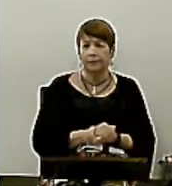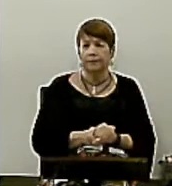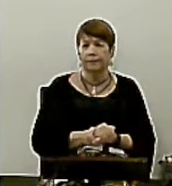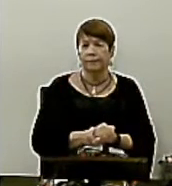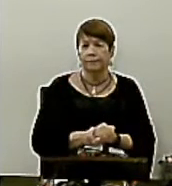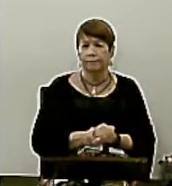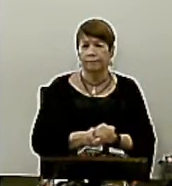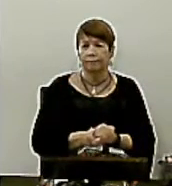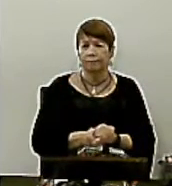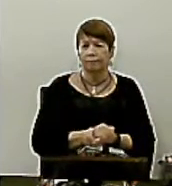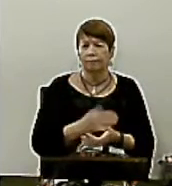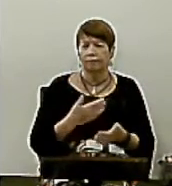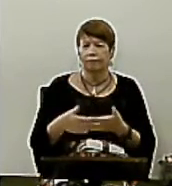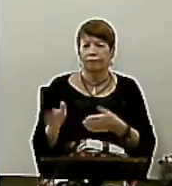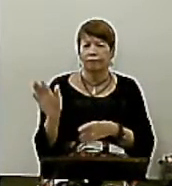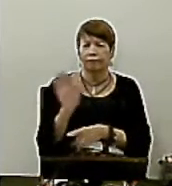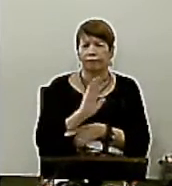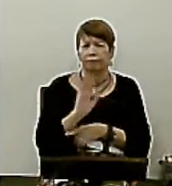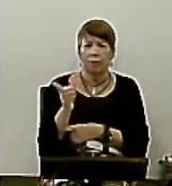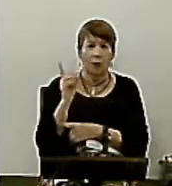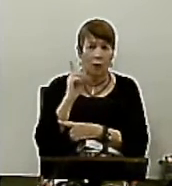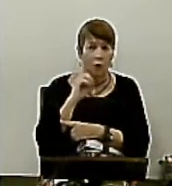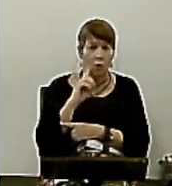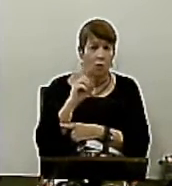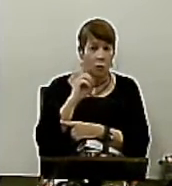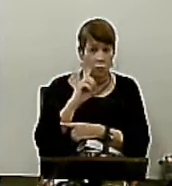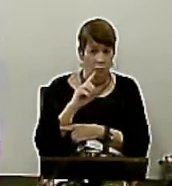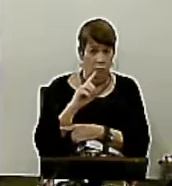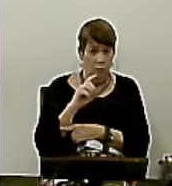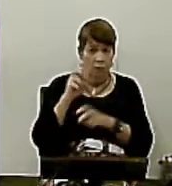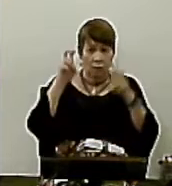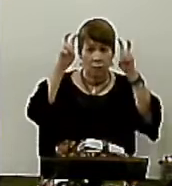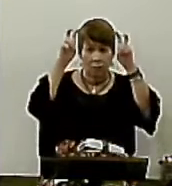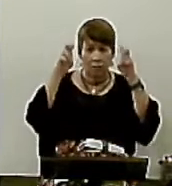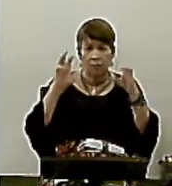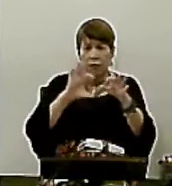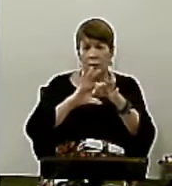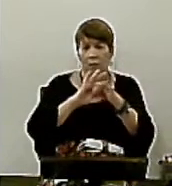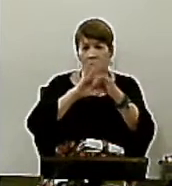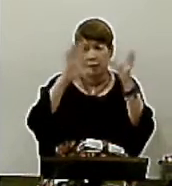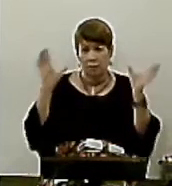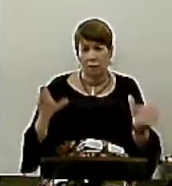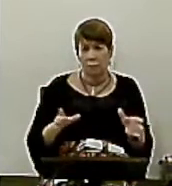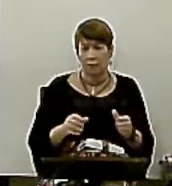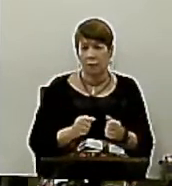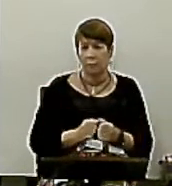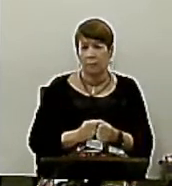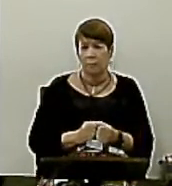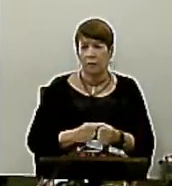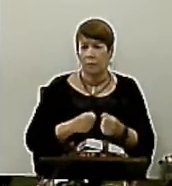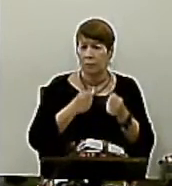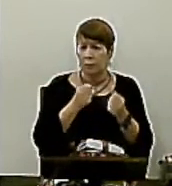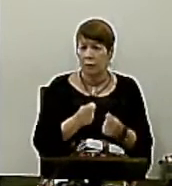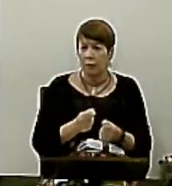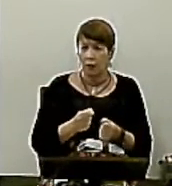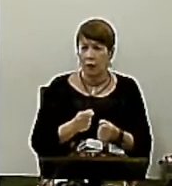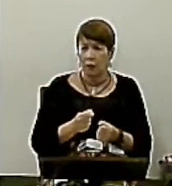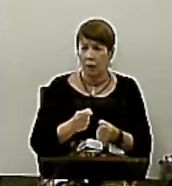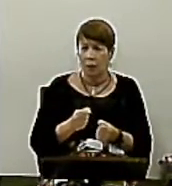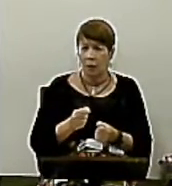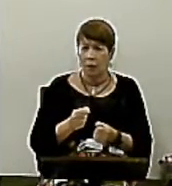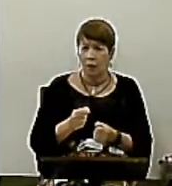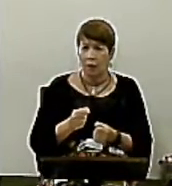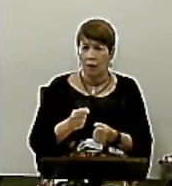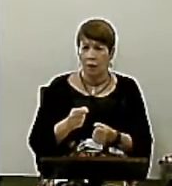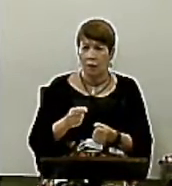filme nos Estados Unidos que trate do tema da liberdade, ele poderá ser candidato ao Oscar no próximo